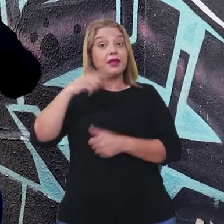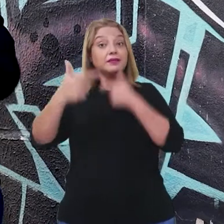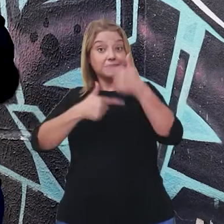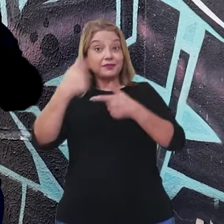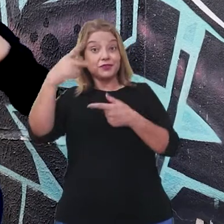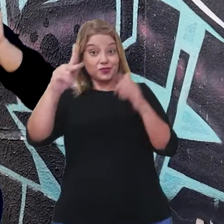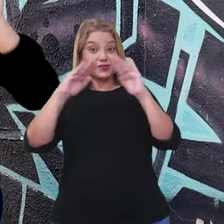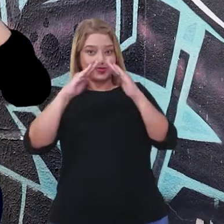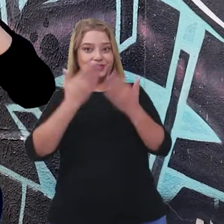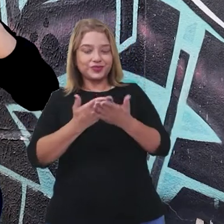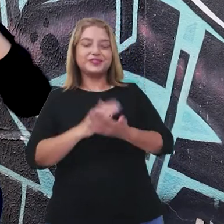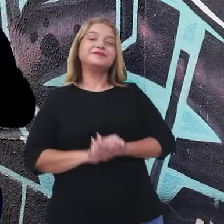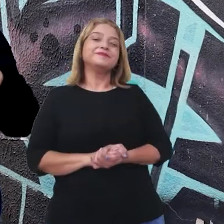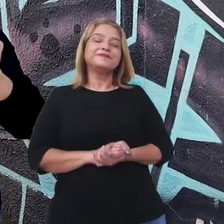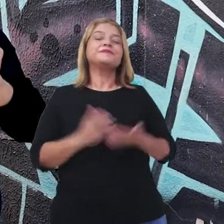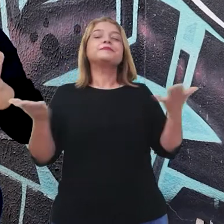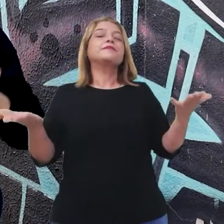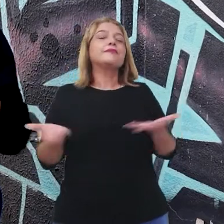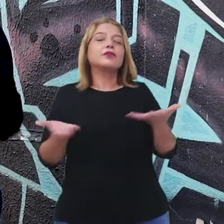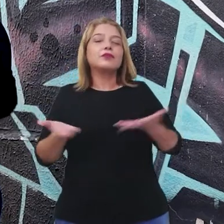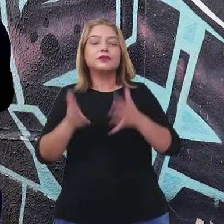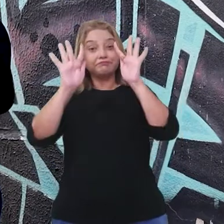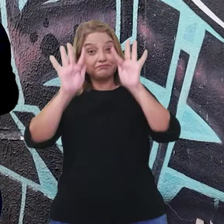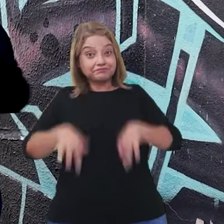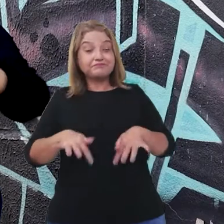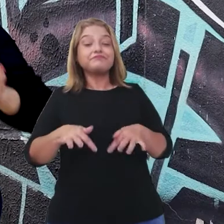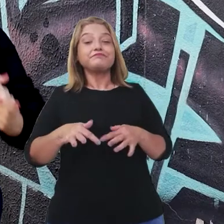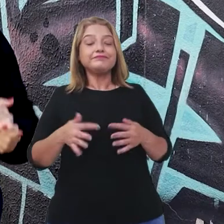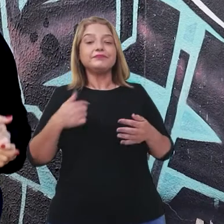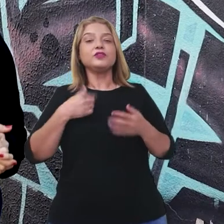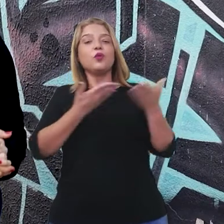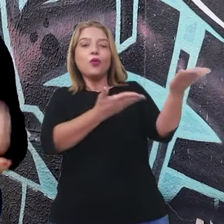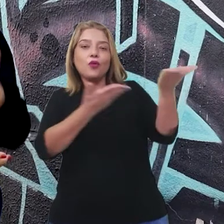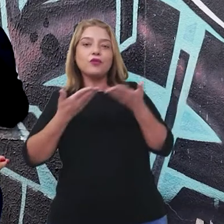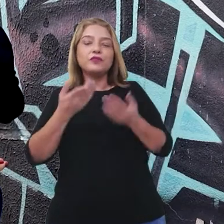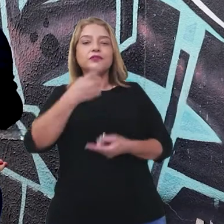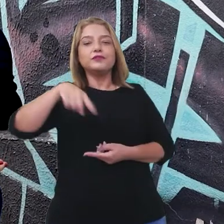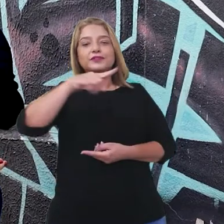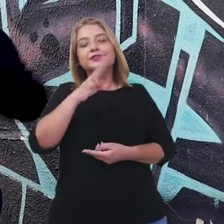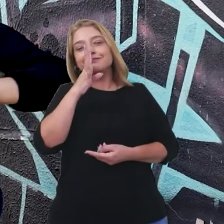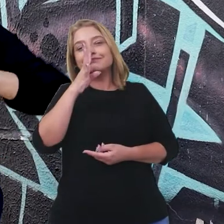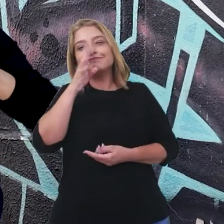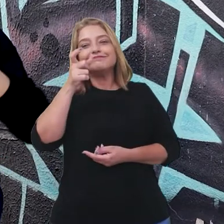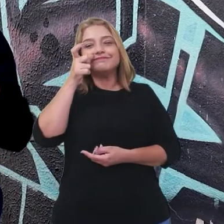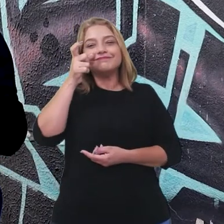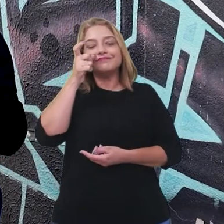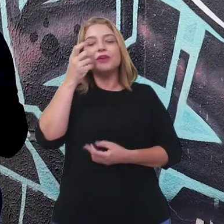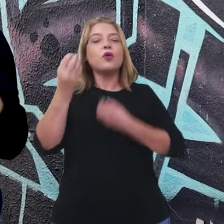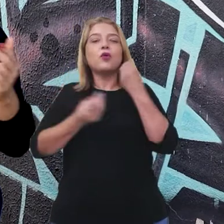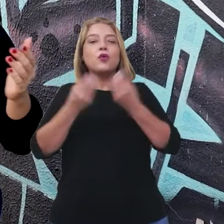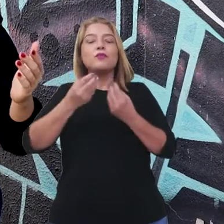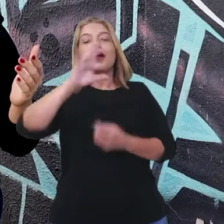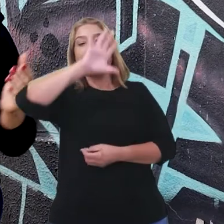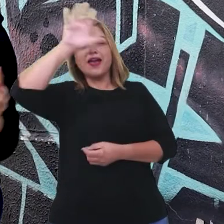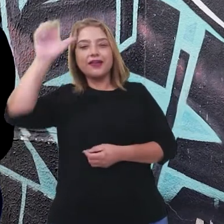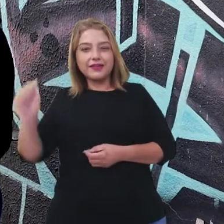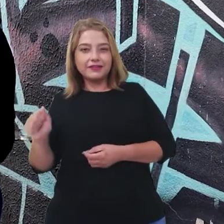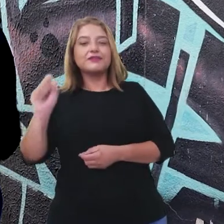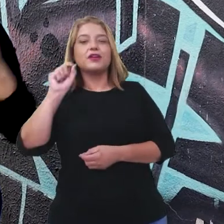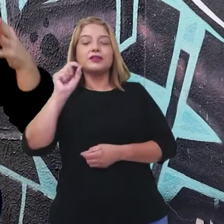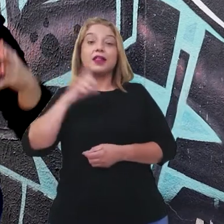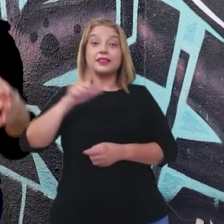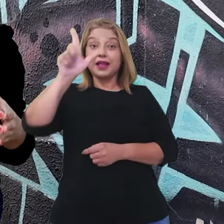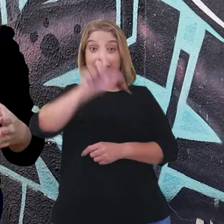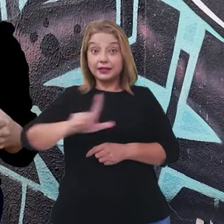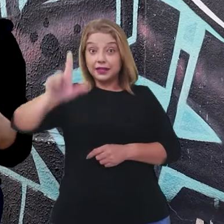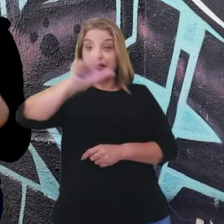Agora, para finalizarmos esse programa, convido vocês a apreciarem o conto africano Obax. Essa literatura foi